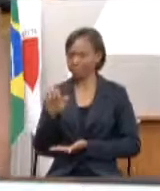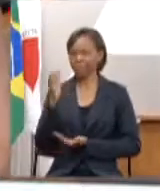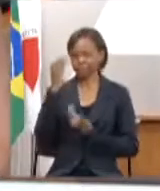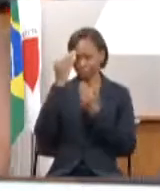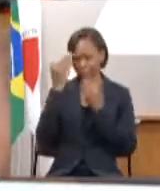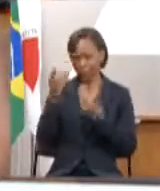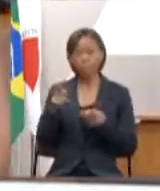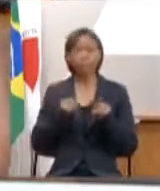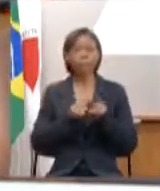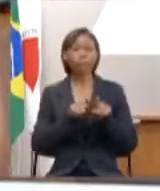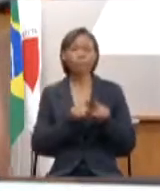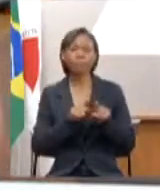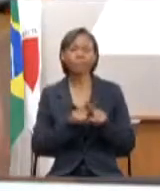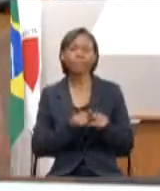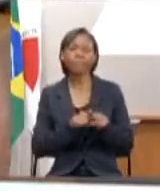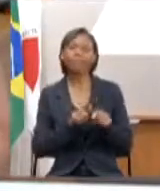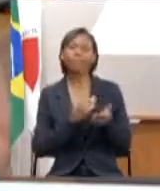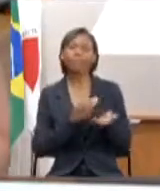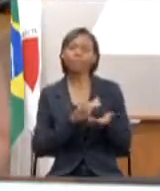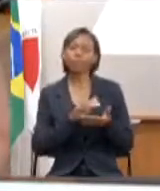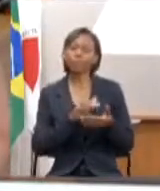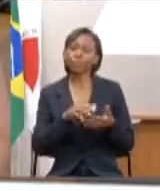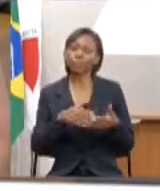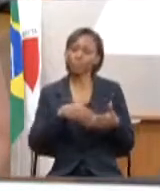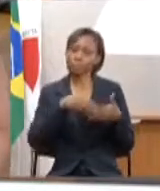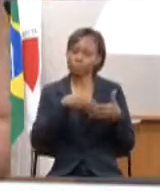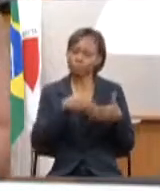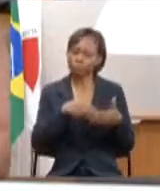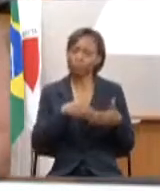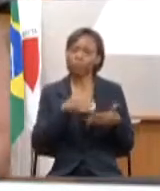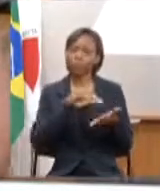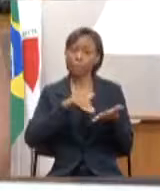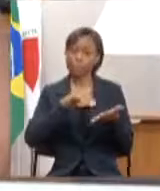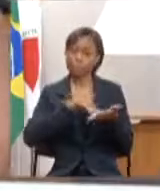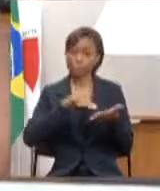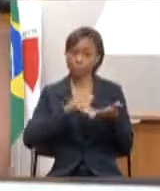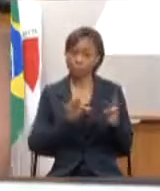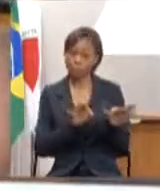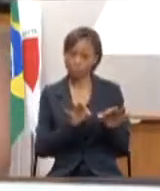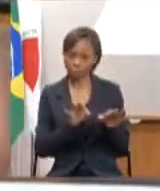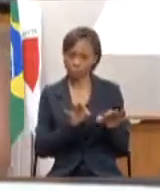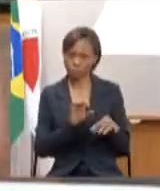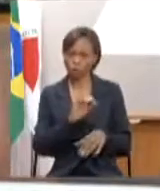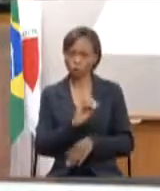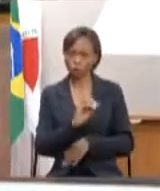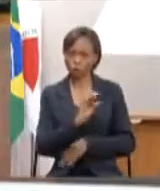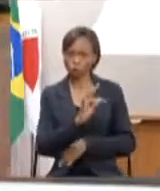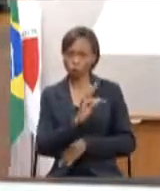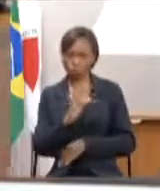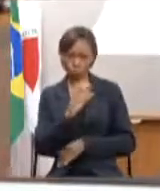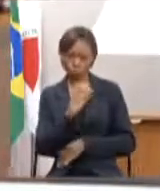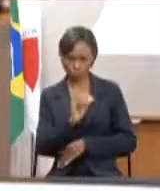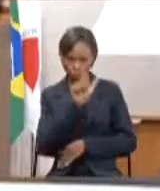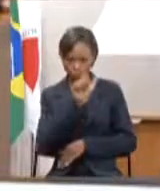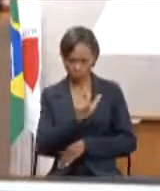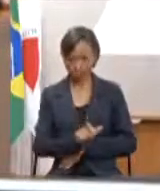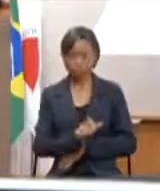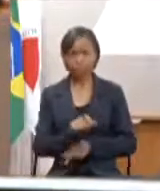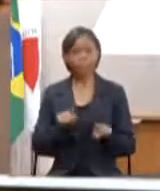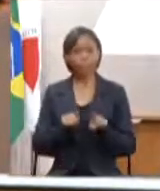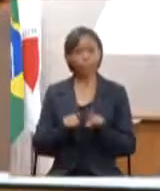secretário de Planejamento, senhor Otto Levy, e cumprimento também o